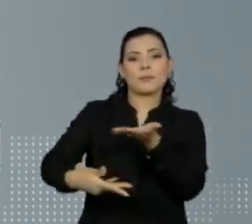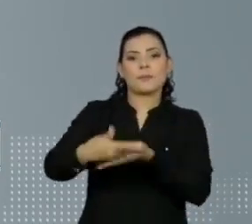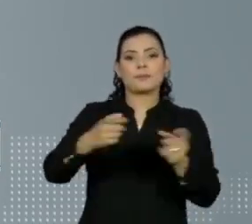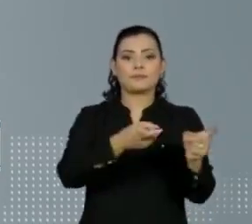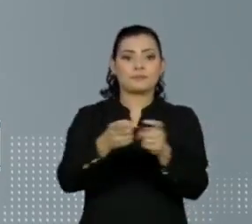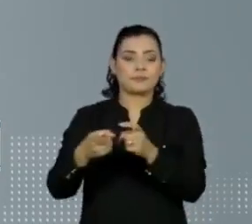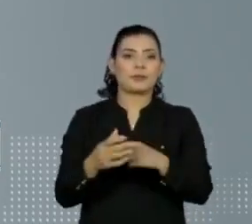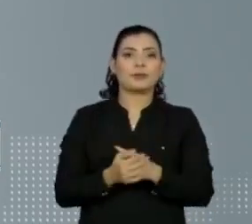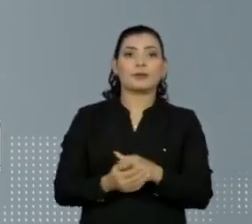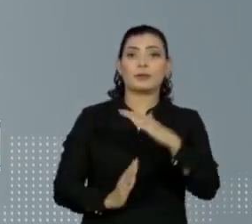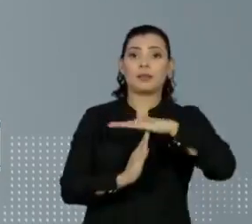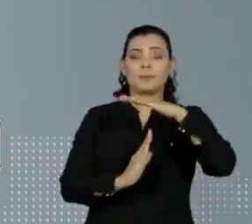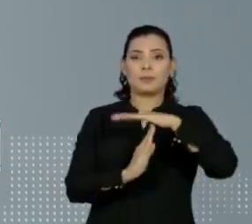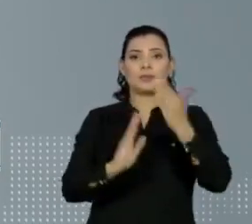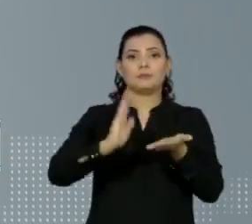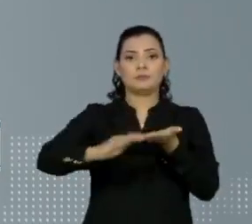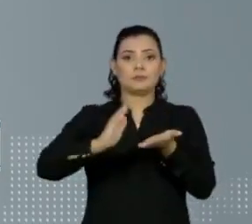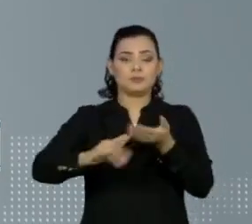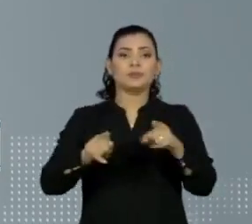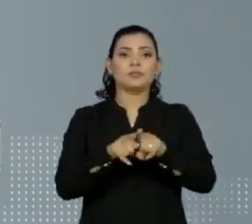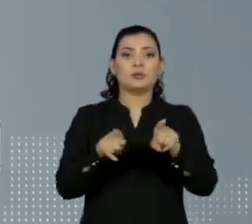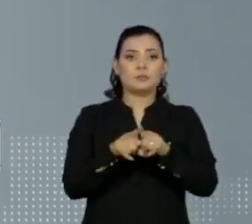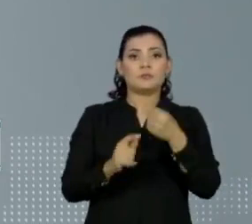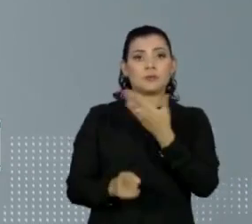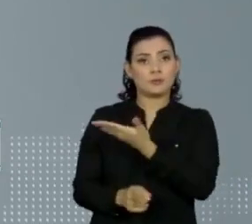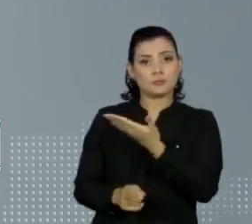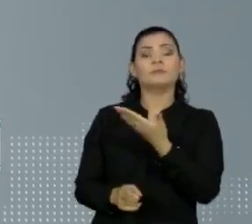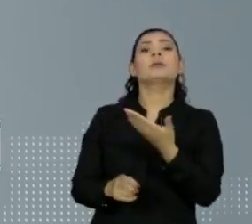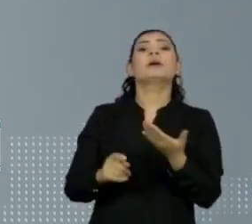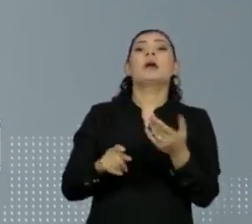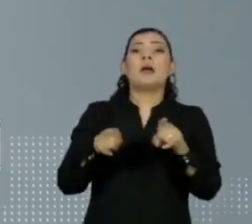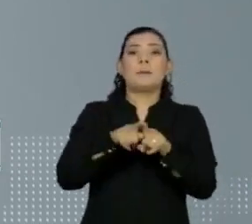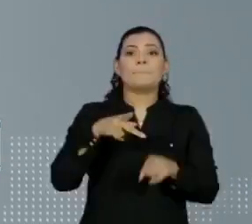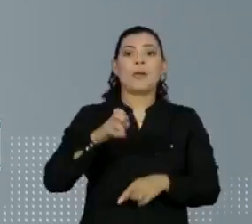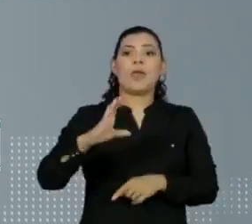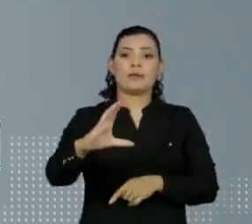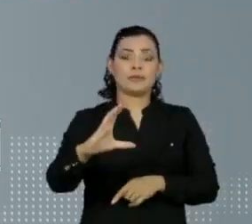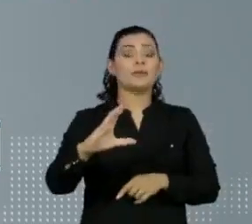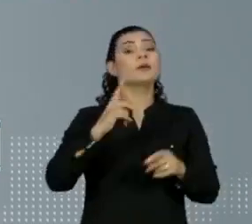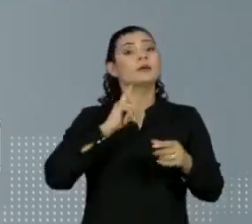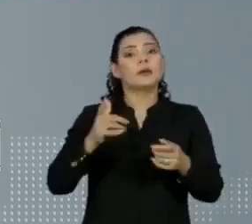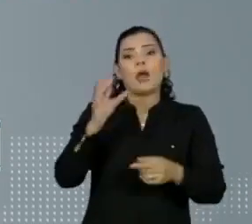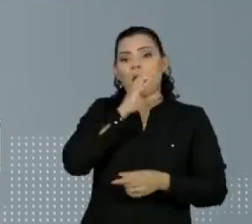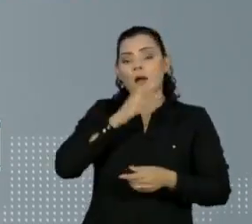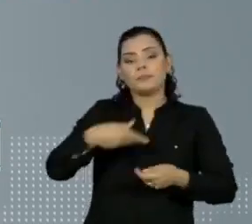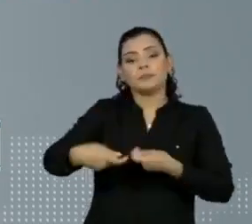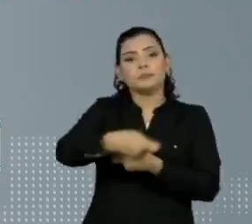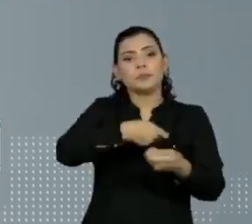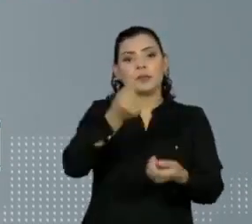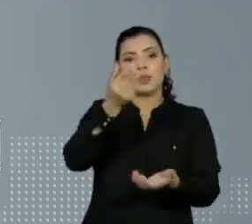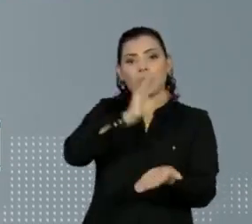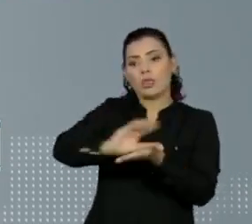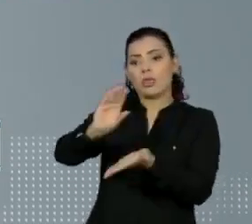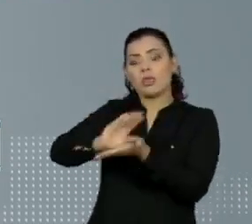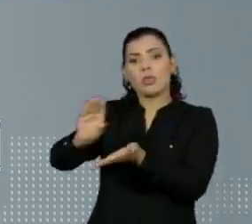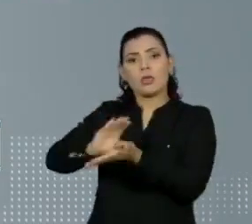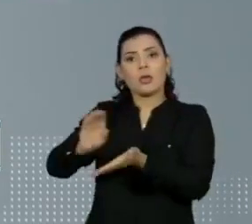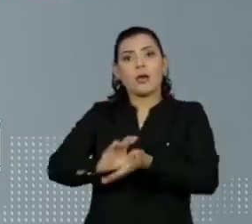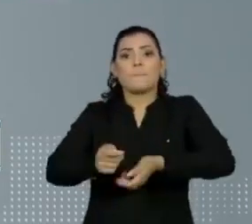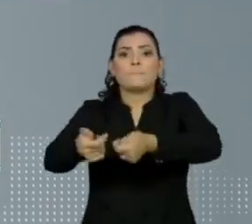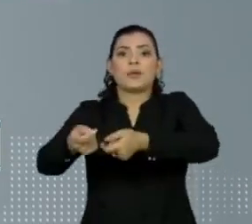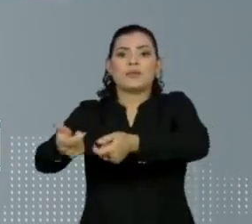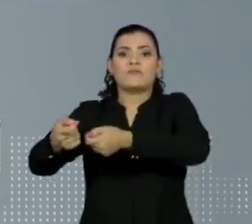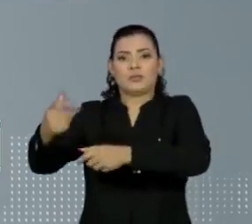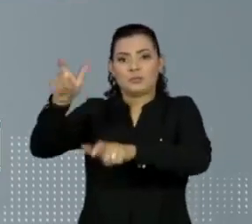emergencial e o teto de gastos também são pontos centrais para o governo. Eles podem abrir caminho e liberar recursos para financiar o renda